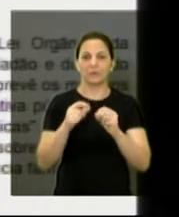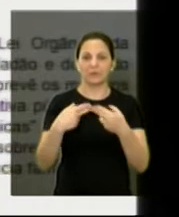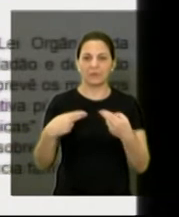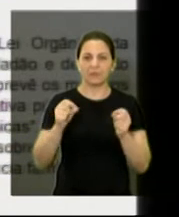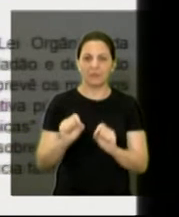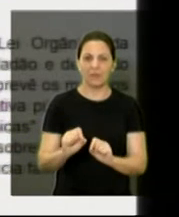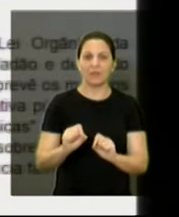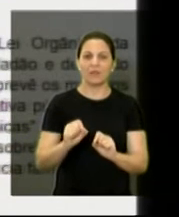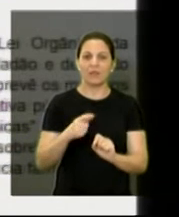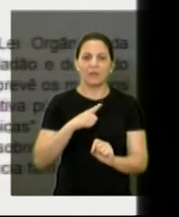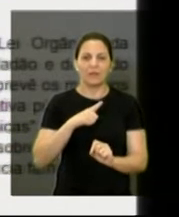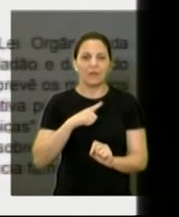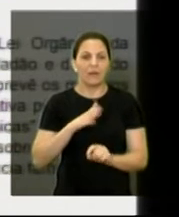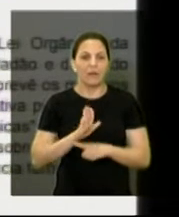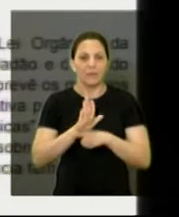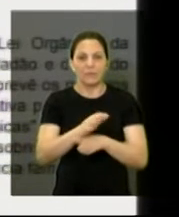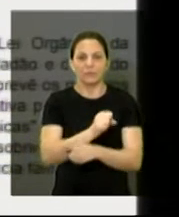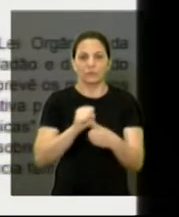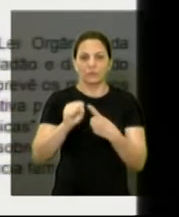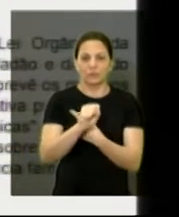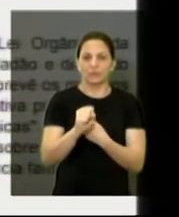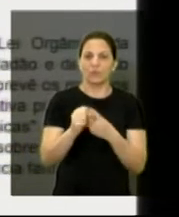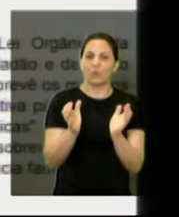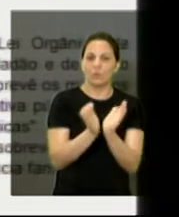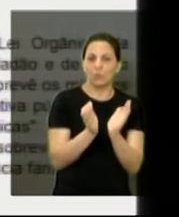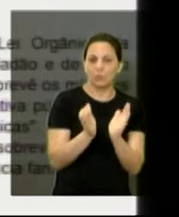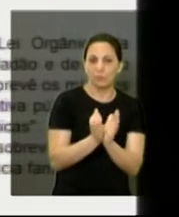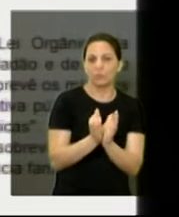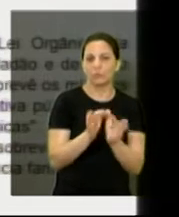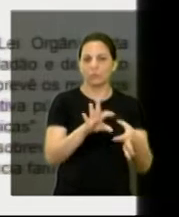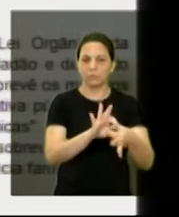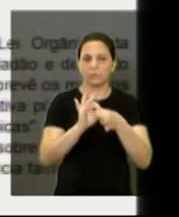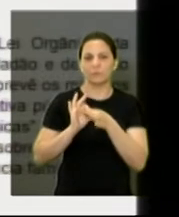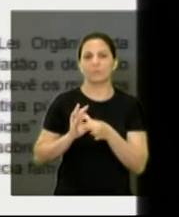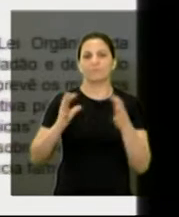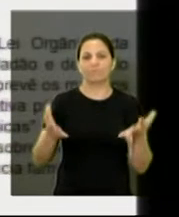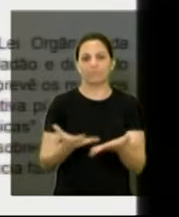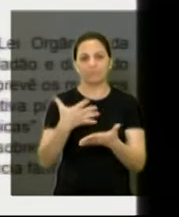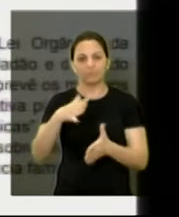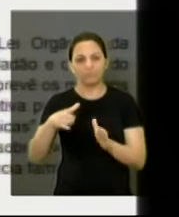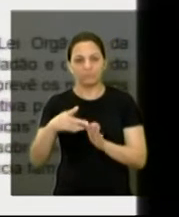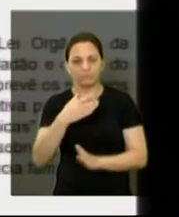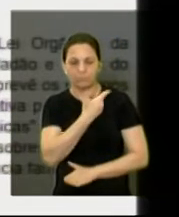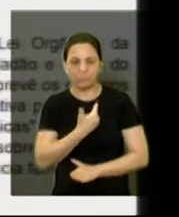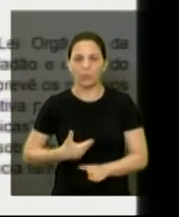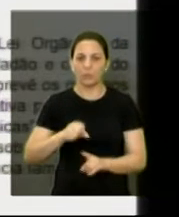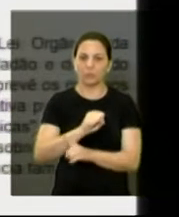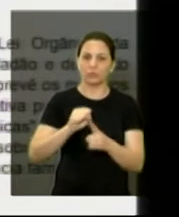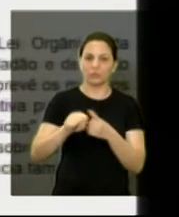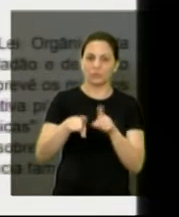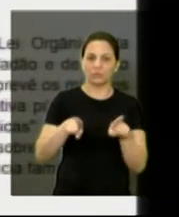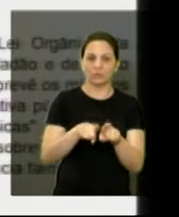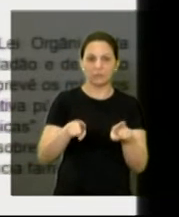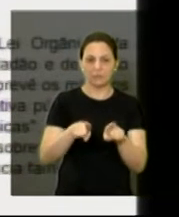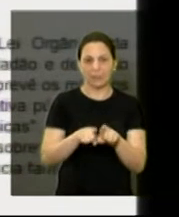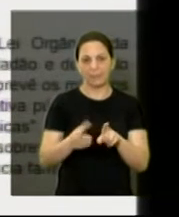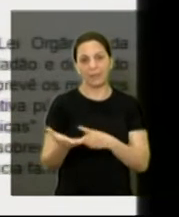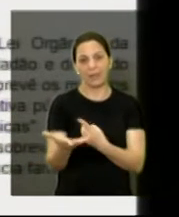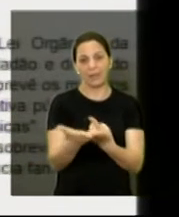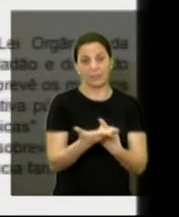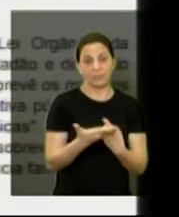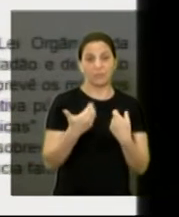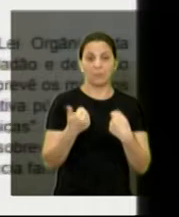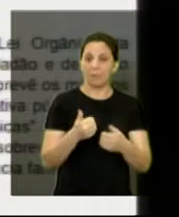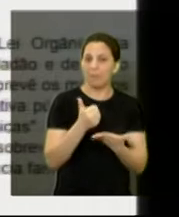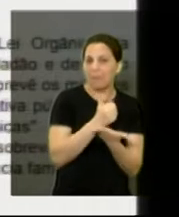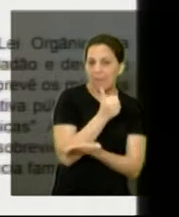prevê os mínimos sociais realizados através de conjunto integrado de iniciativa pública e da sociedade para garantir o atendimento a necessidades